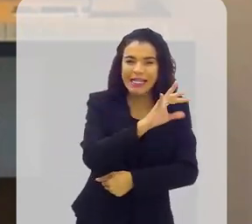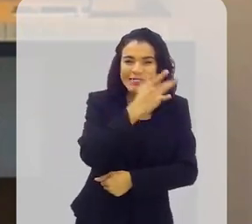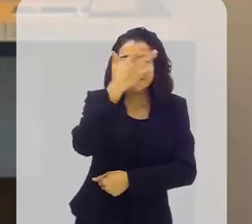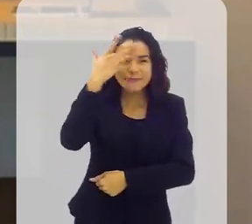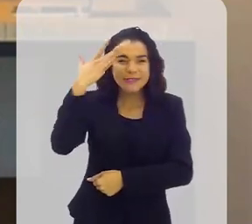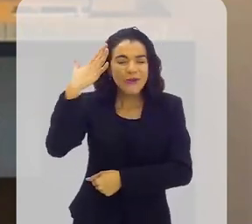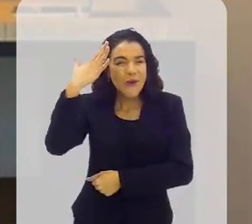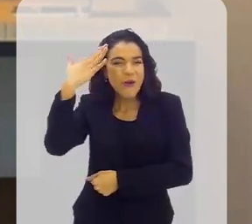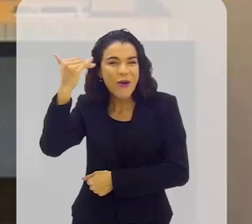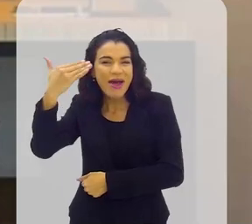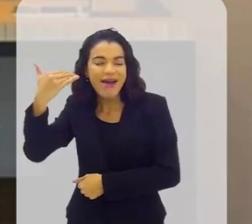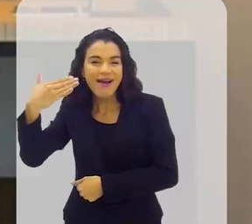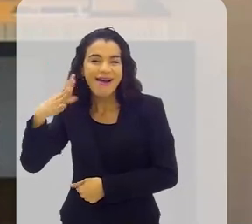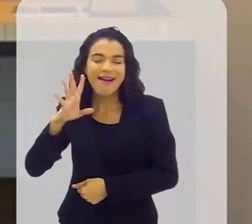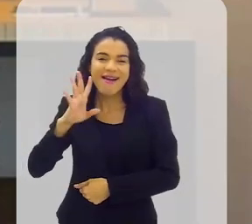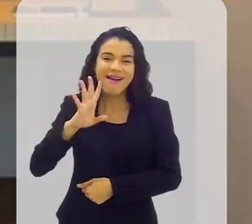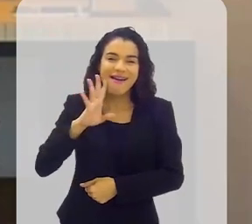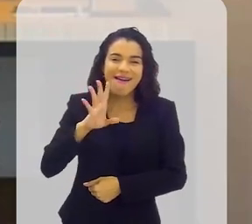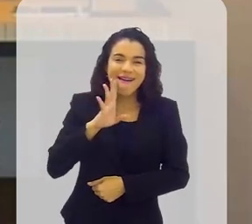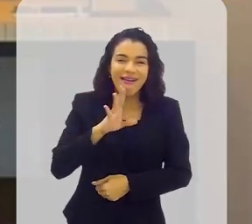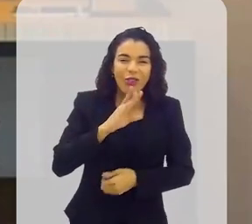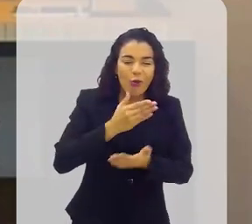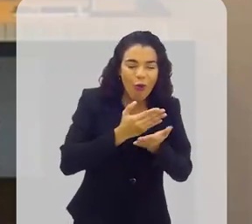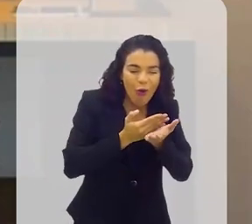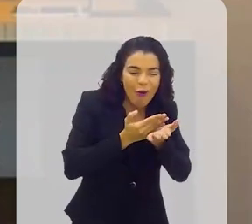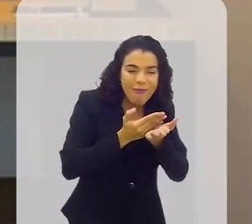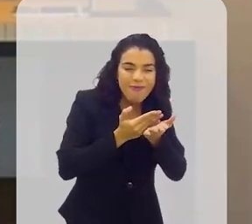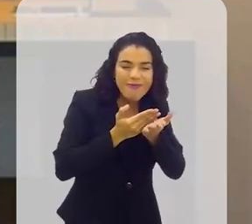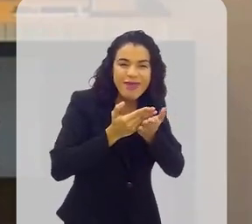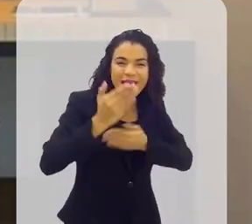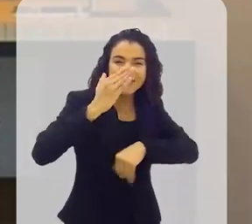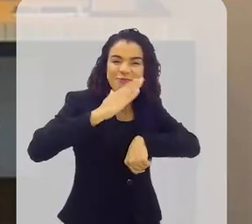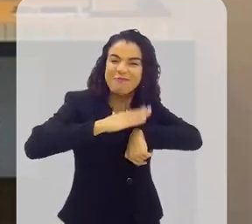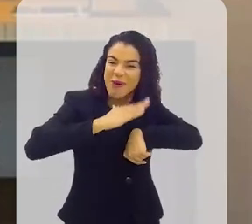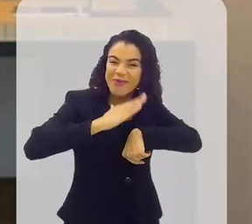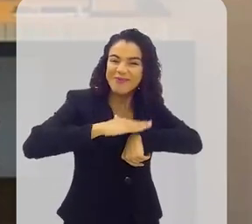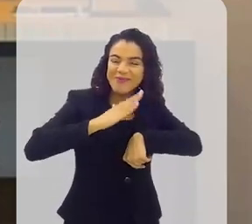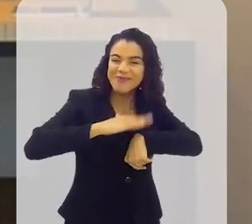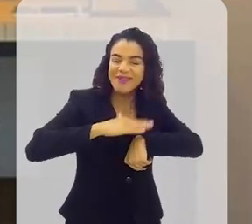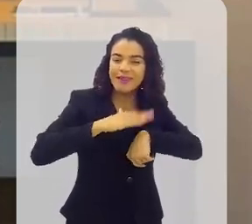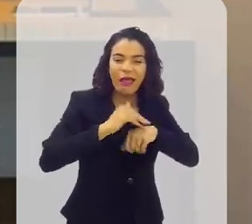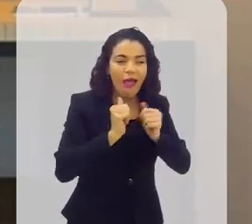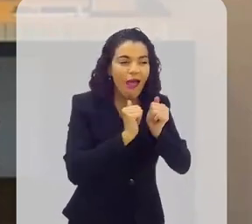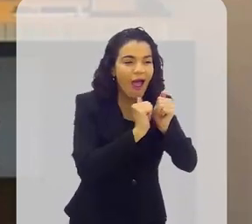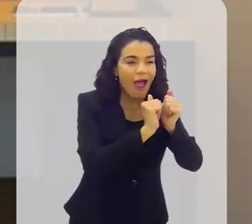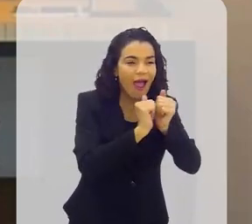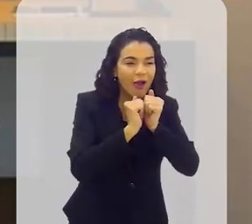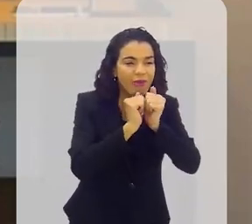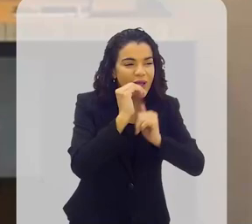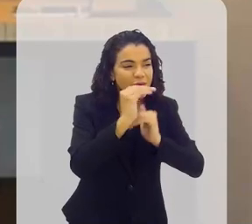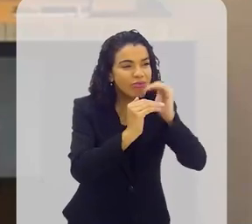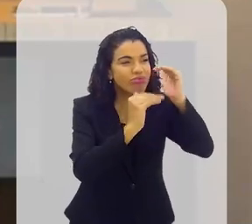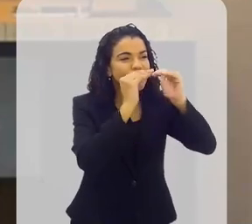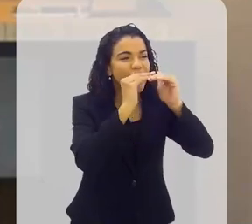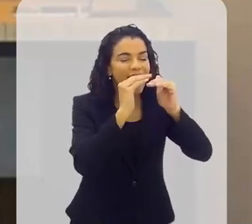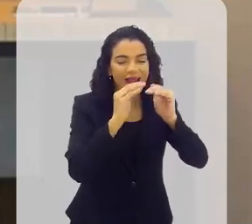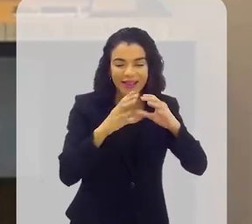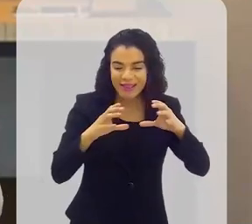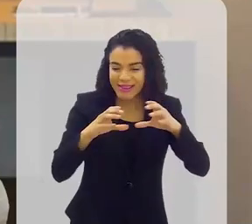os primeiros dias, dos primeiros momentos, acompanhando essa evolução,